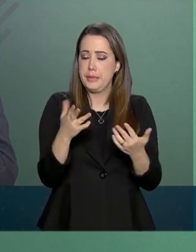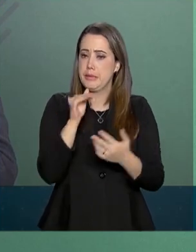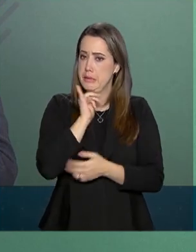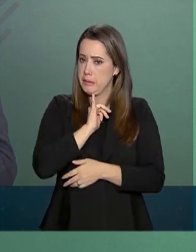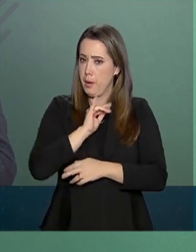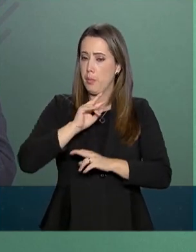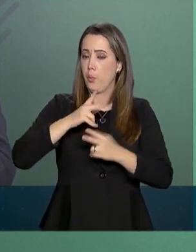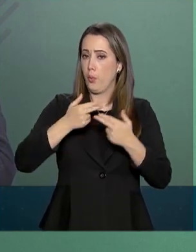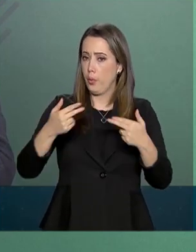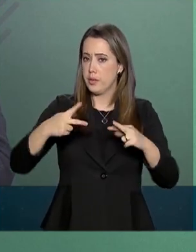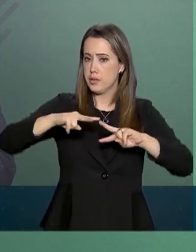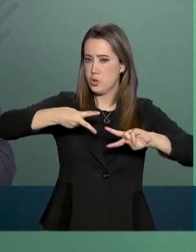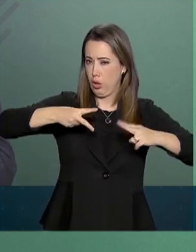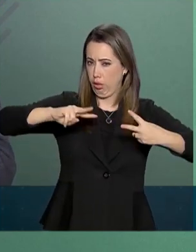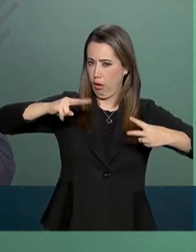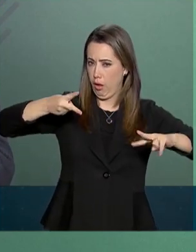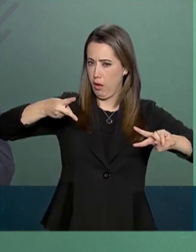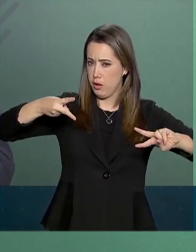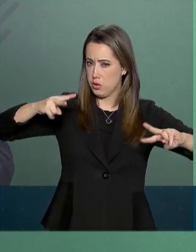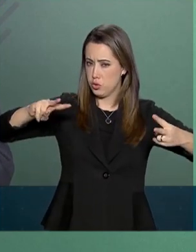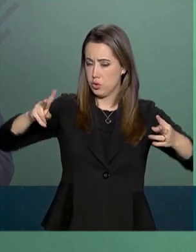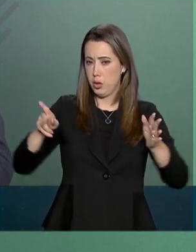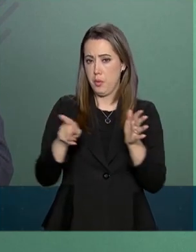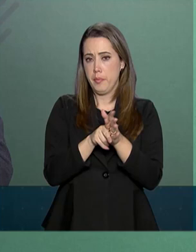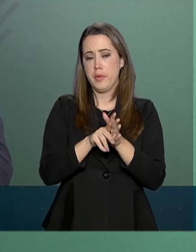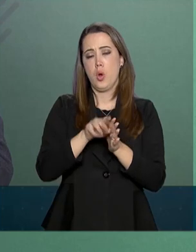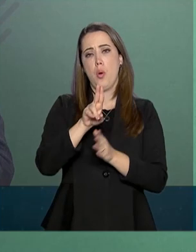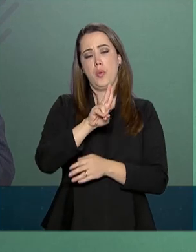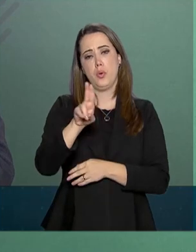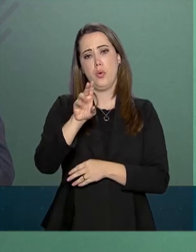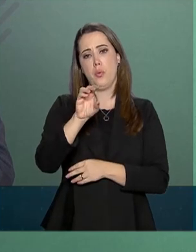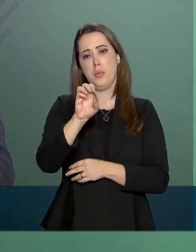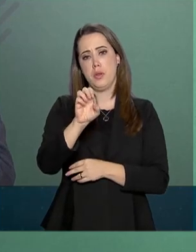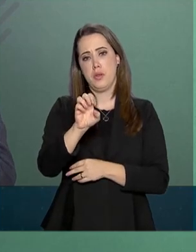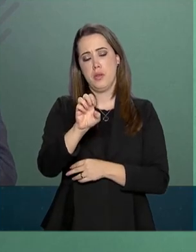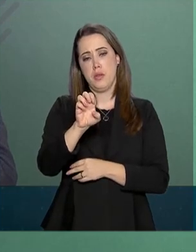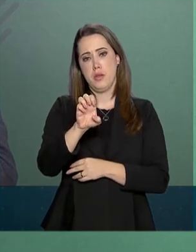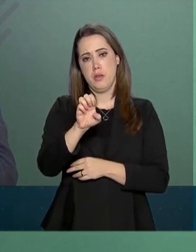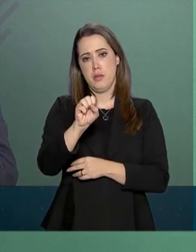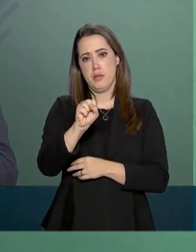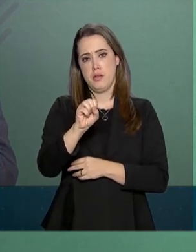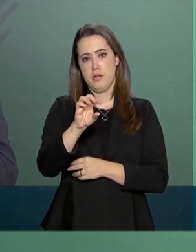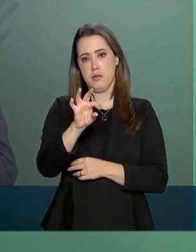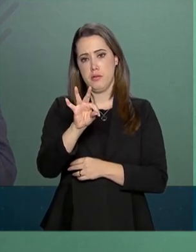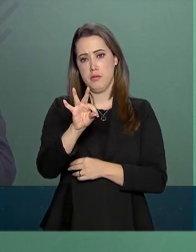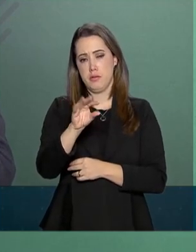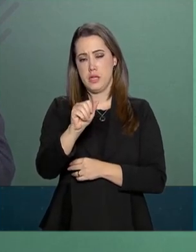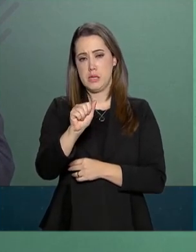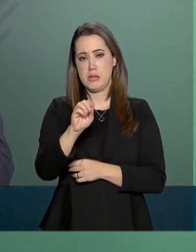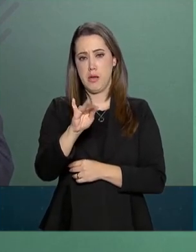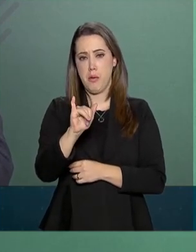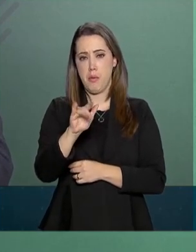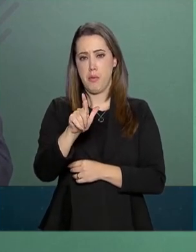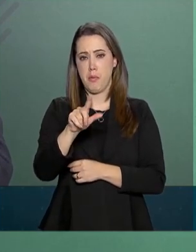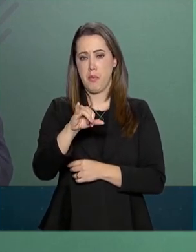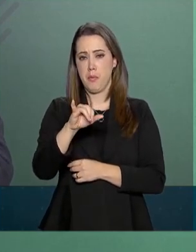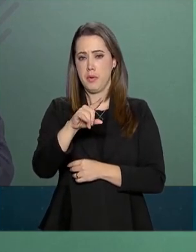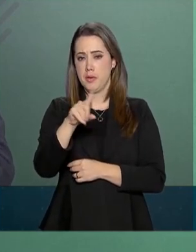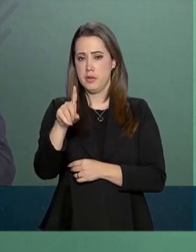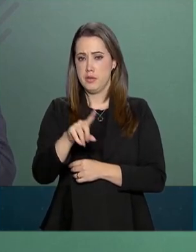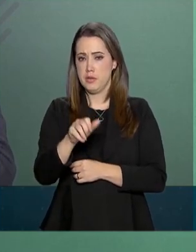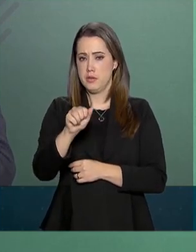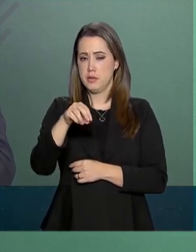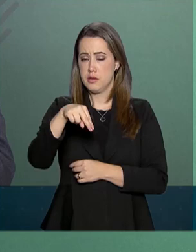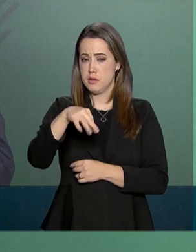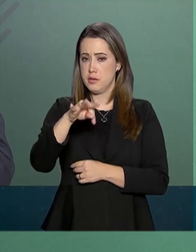estabilizantes, extrato de carne e carnes bovinas. Isso com